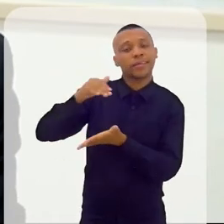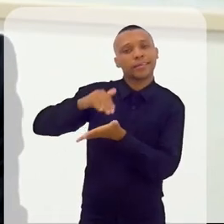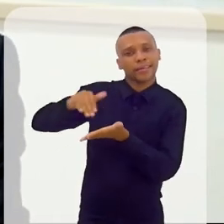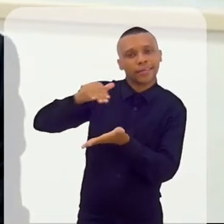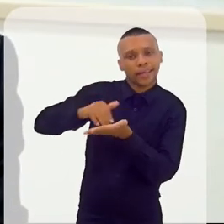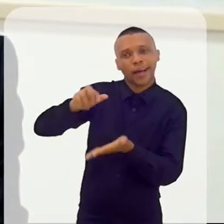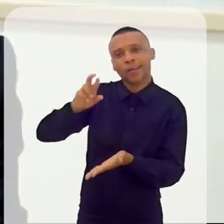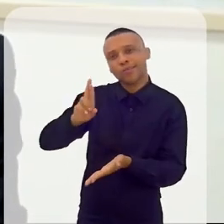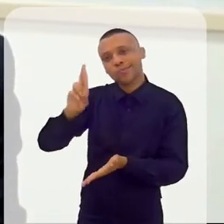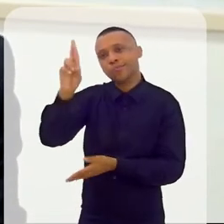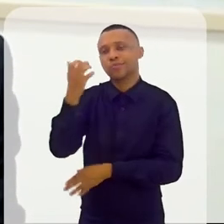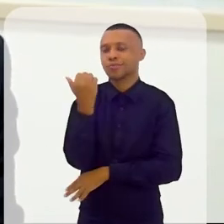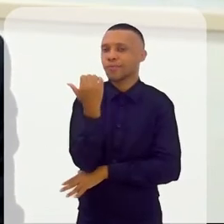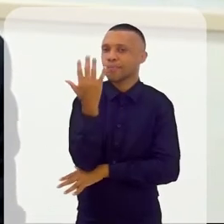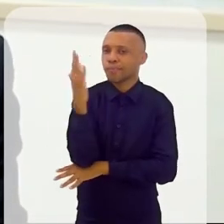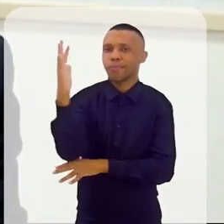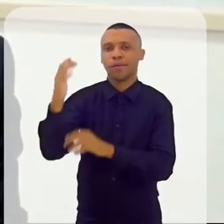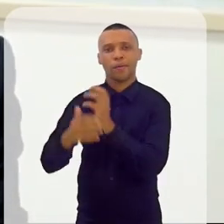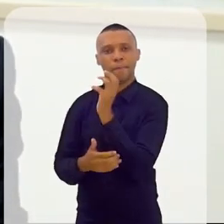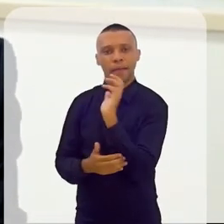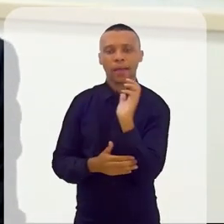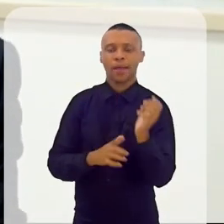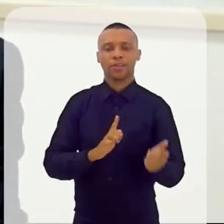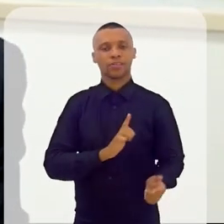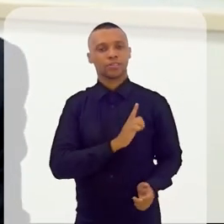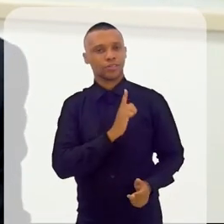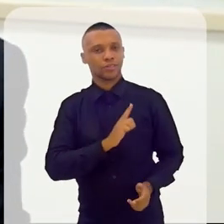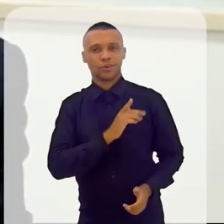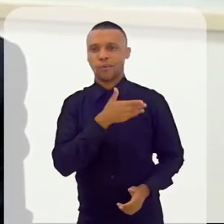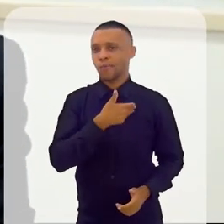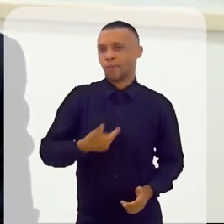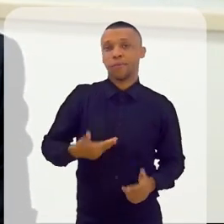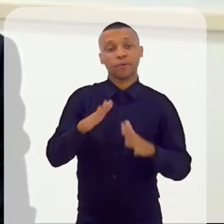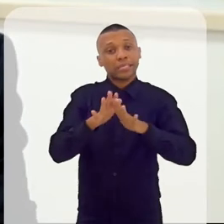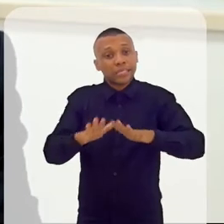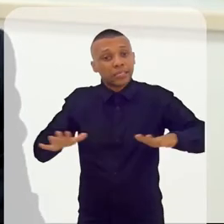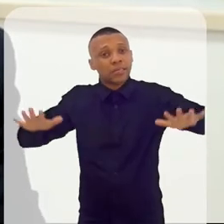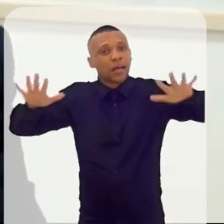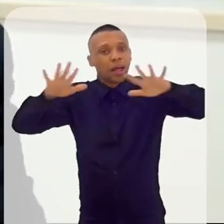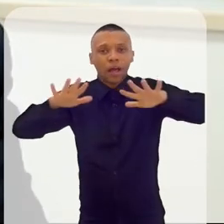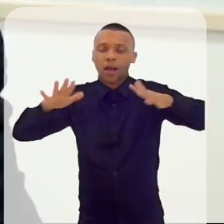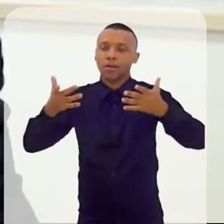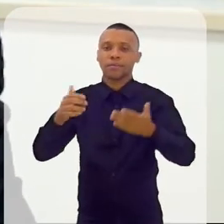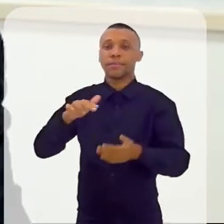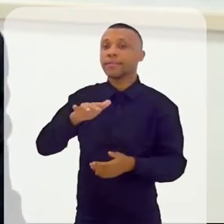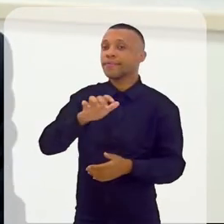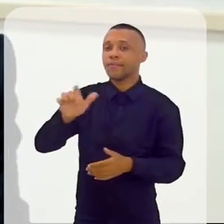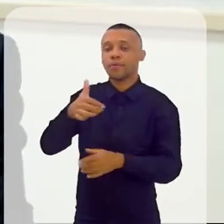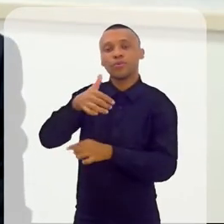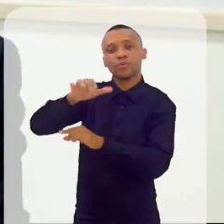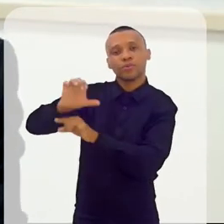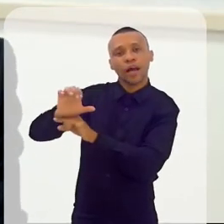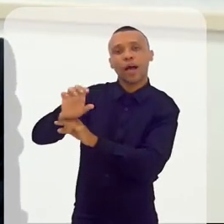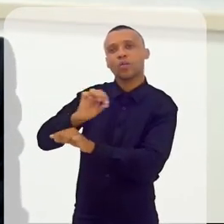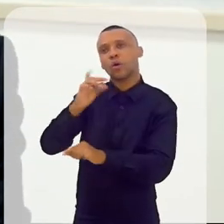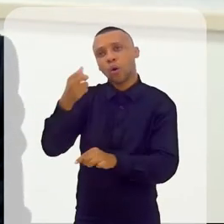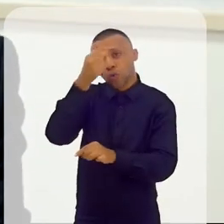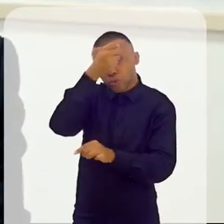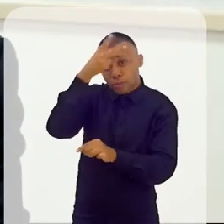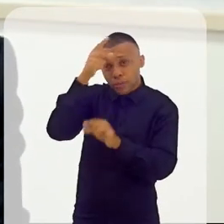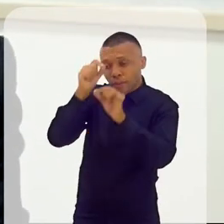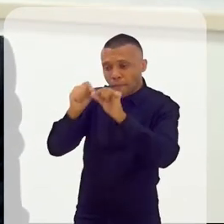secretários de meio ambiente, de gestão pública em geral, seja a nível estadual ou municipal,